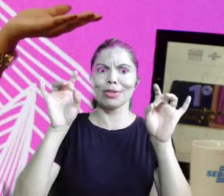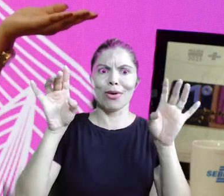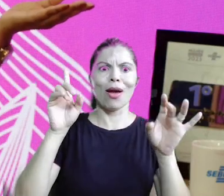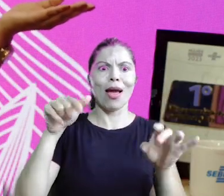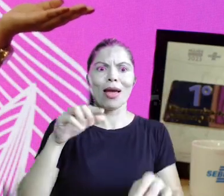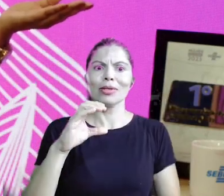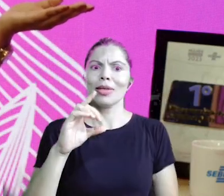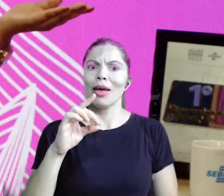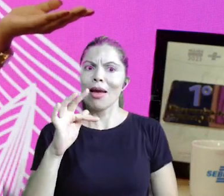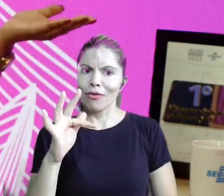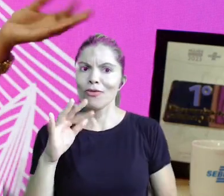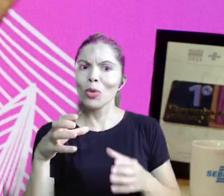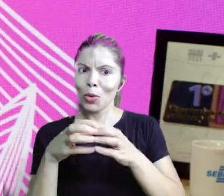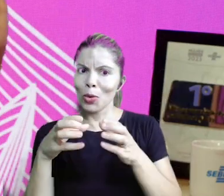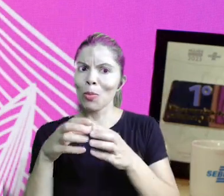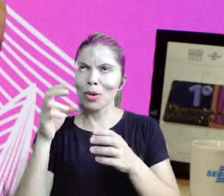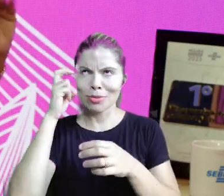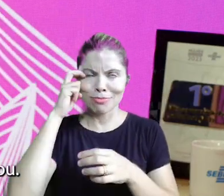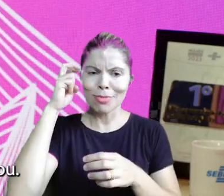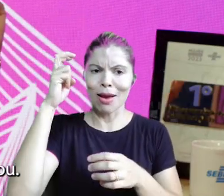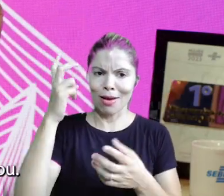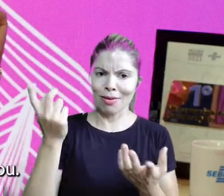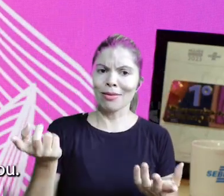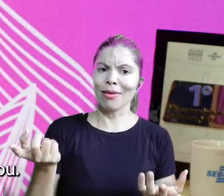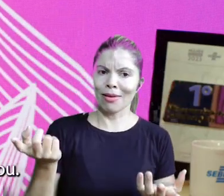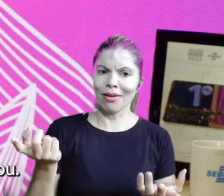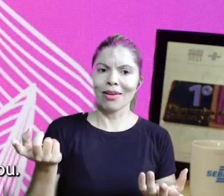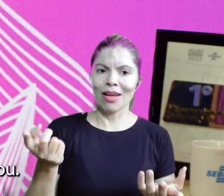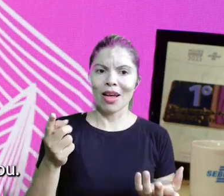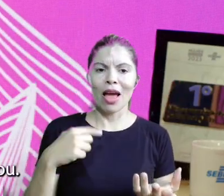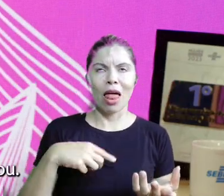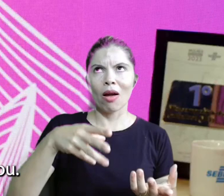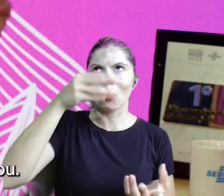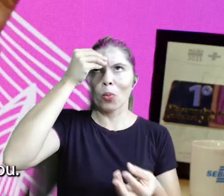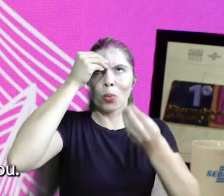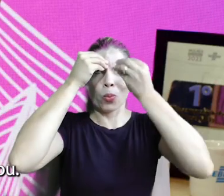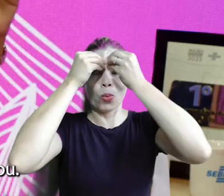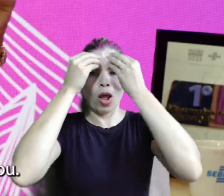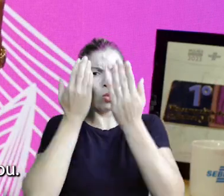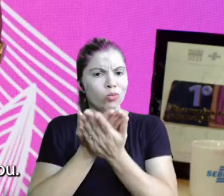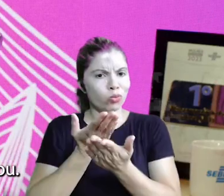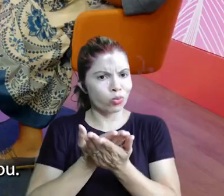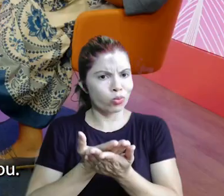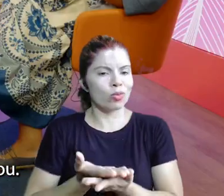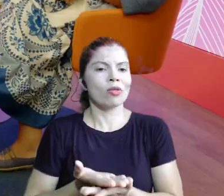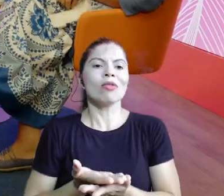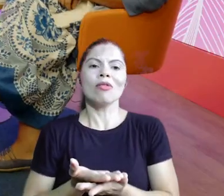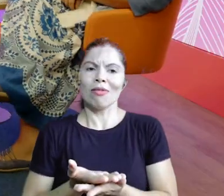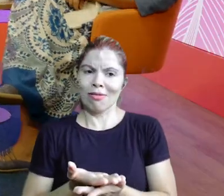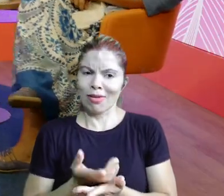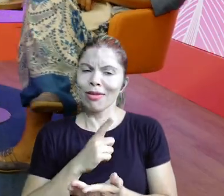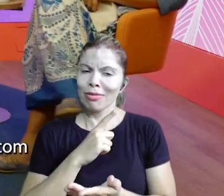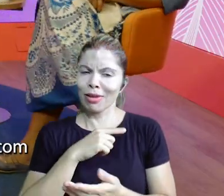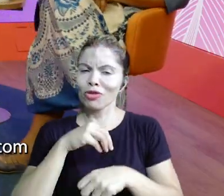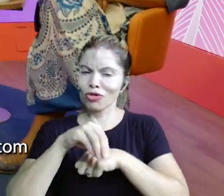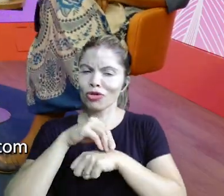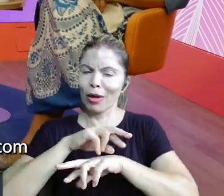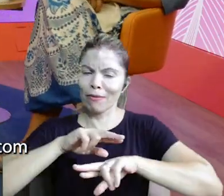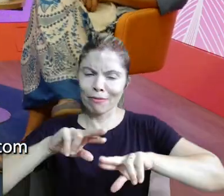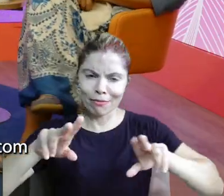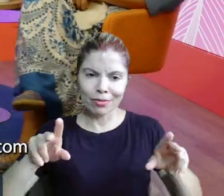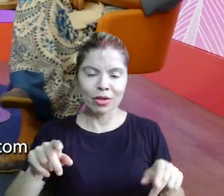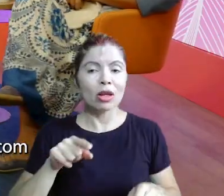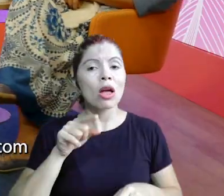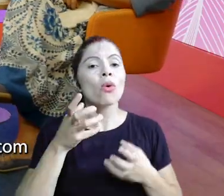Ela é a CDF do grupo, ela é a CDF do grupo, então vocês anotam tudo. decora, ela estudou e